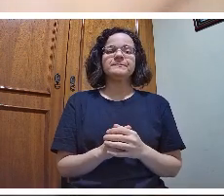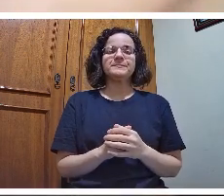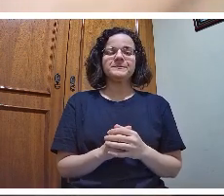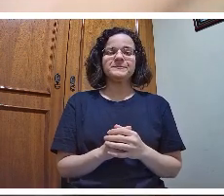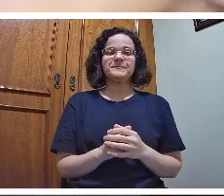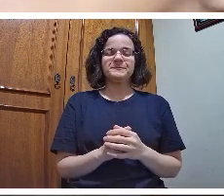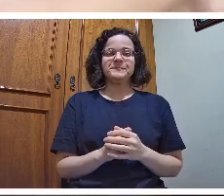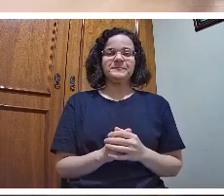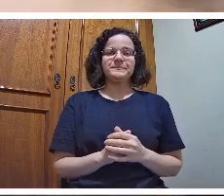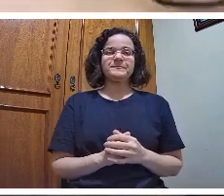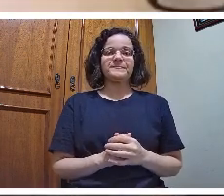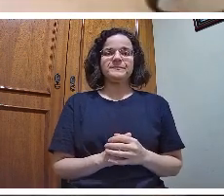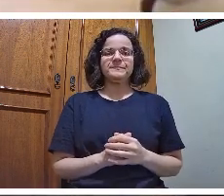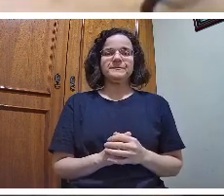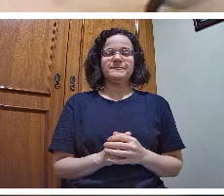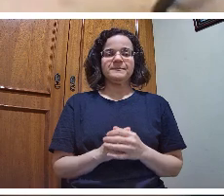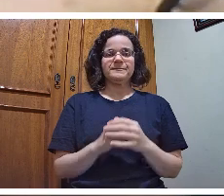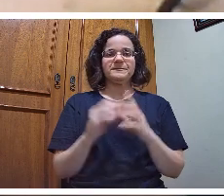de ciências.